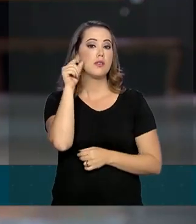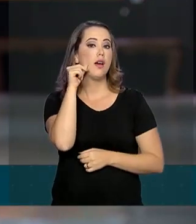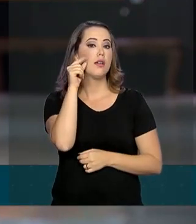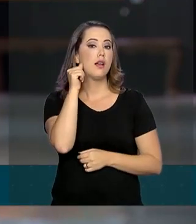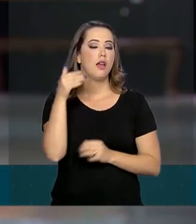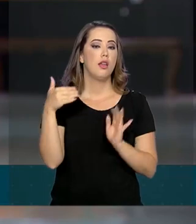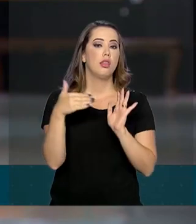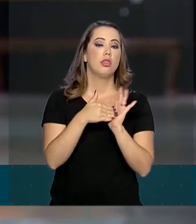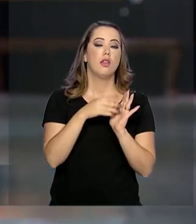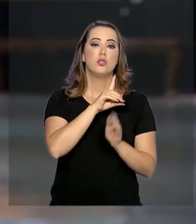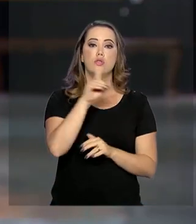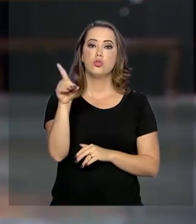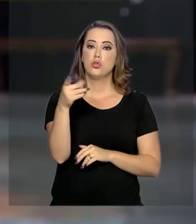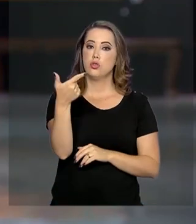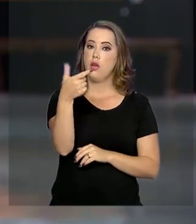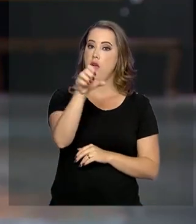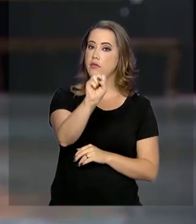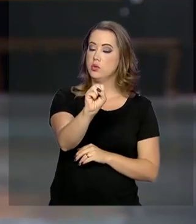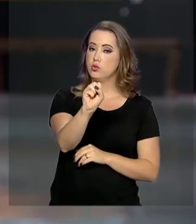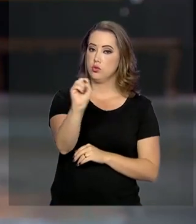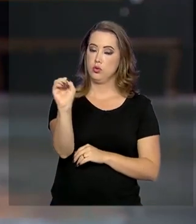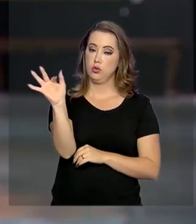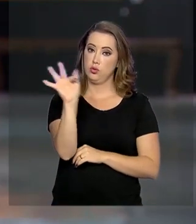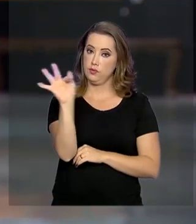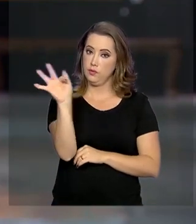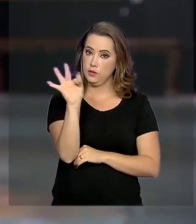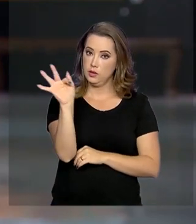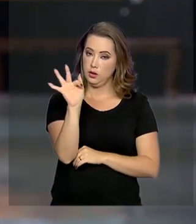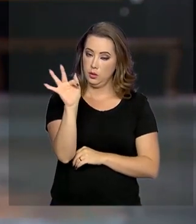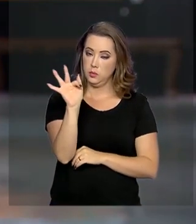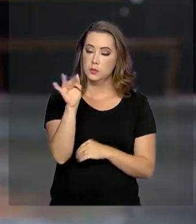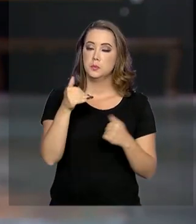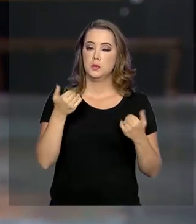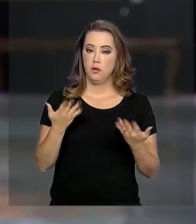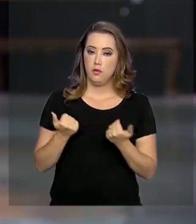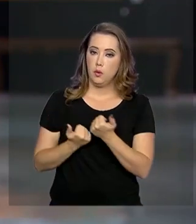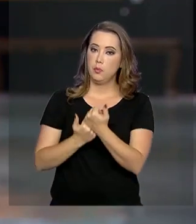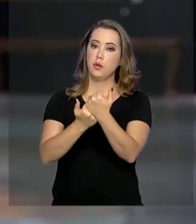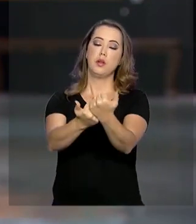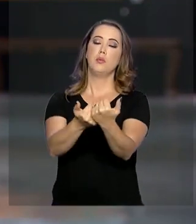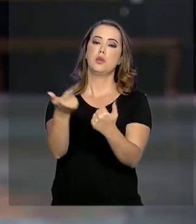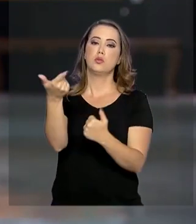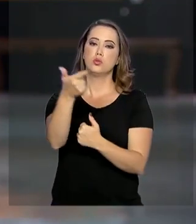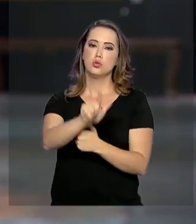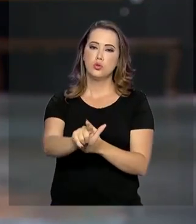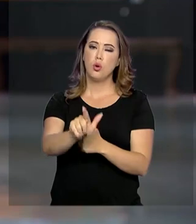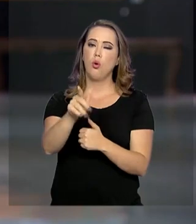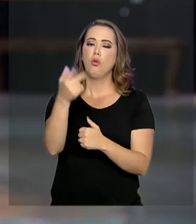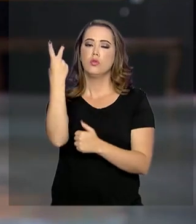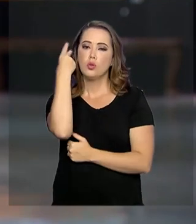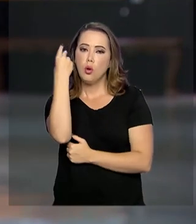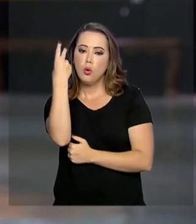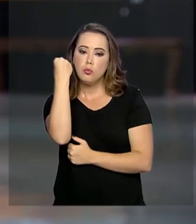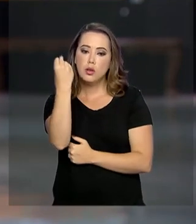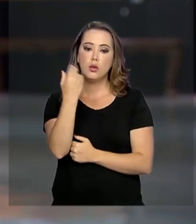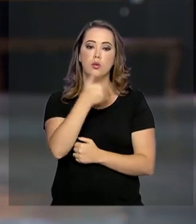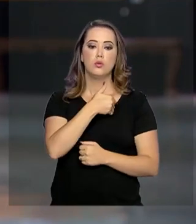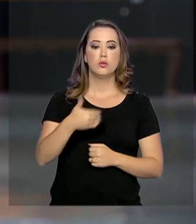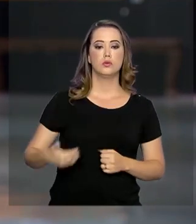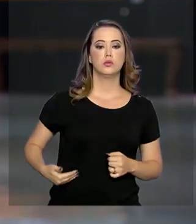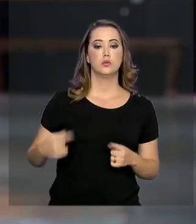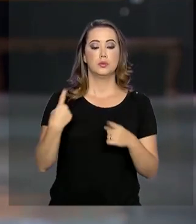28 de fevereiro e segundo o Ministério da Defesa vão contribuir para o restabelecimento da normalidade do Estado